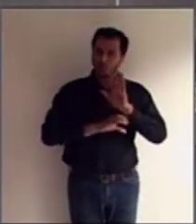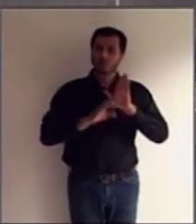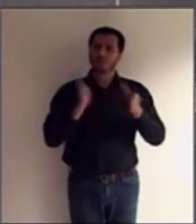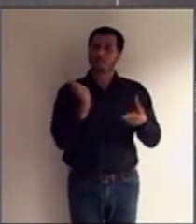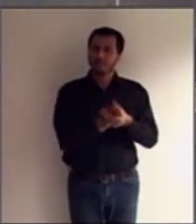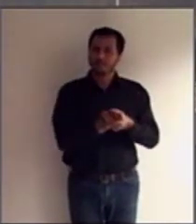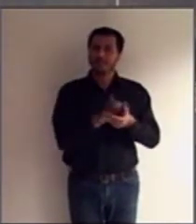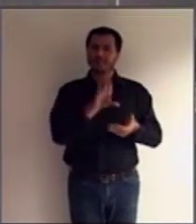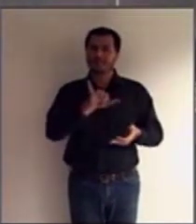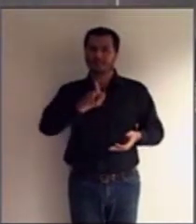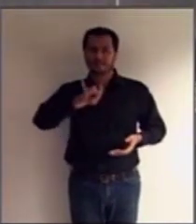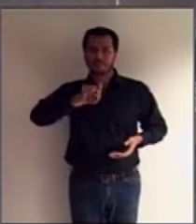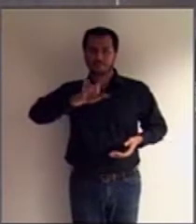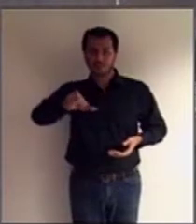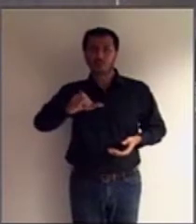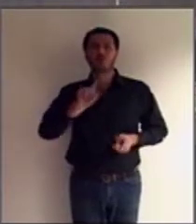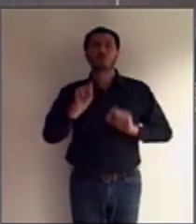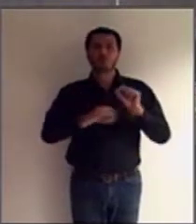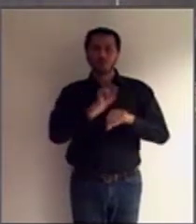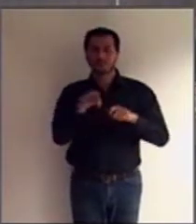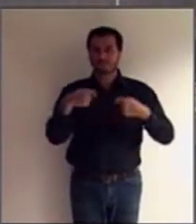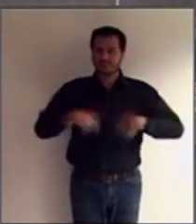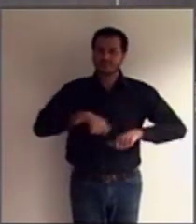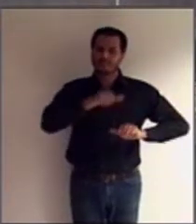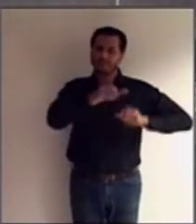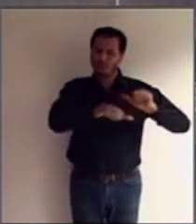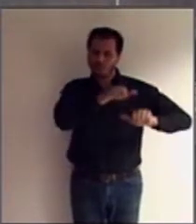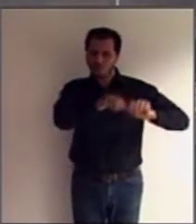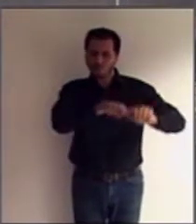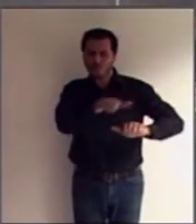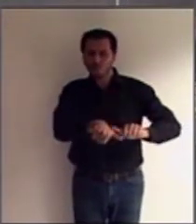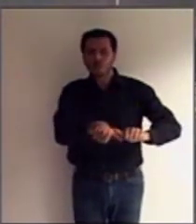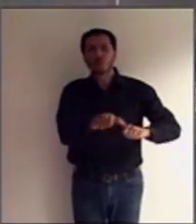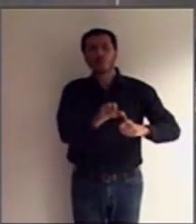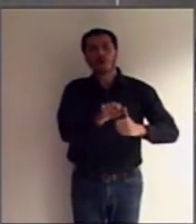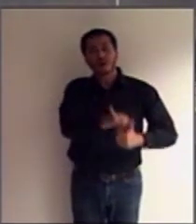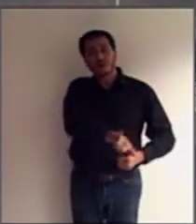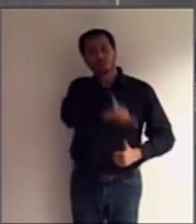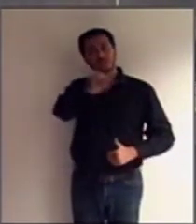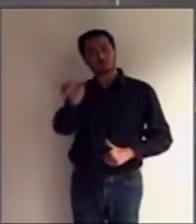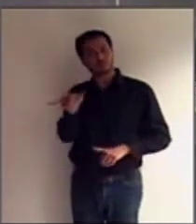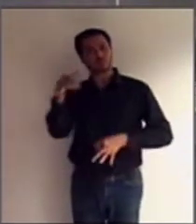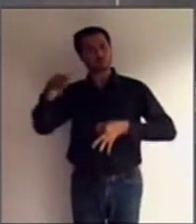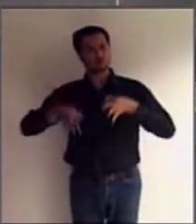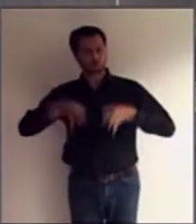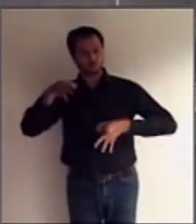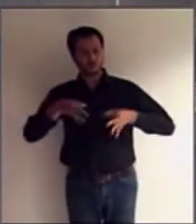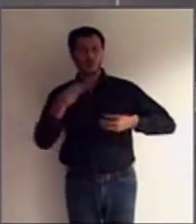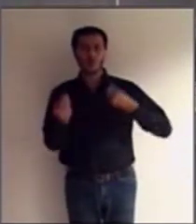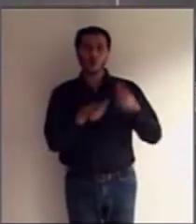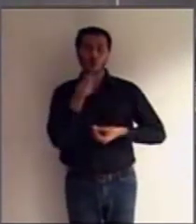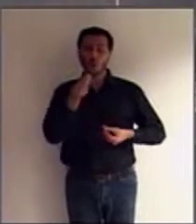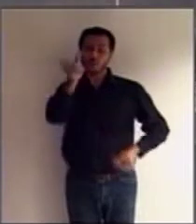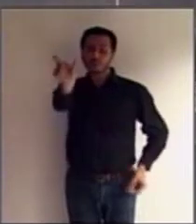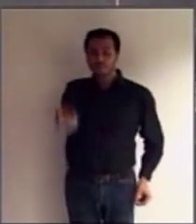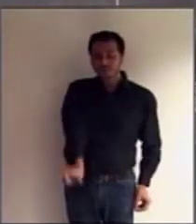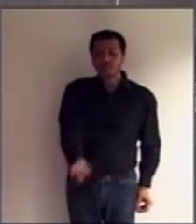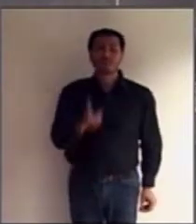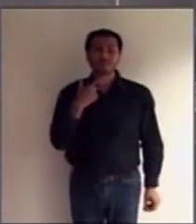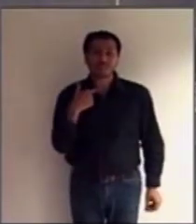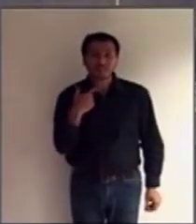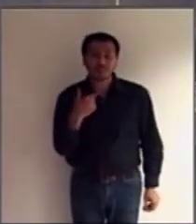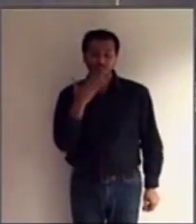de indicar ao julgador de que maneira serão comprovadas as vontades e preferências da pessoa,